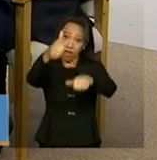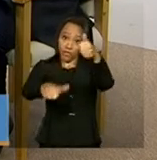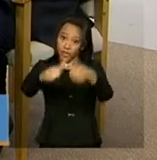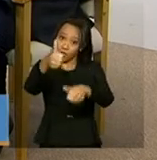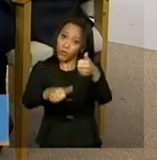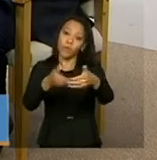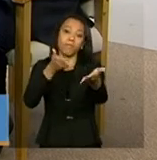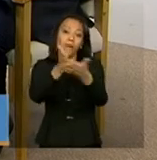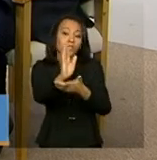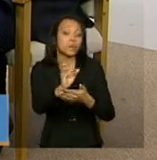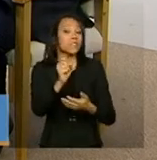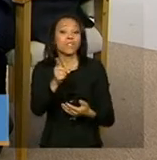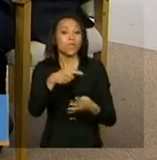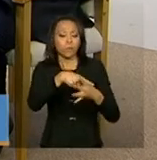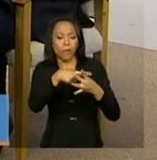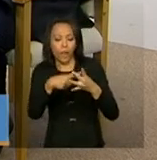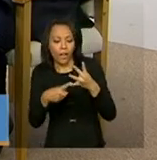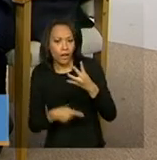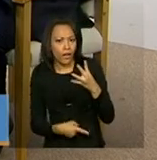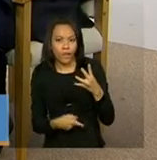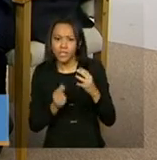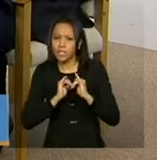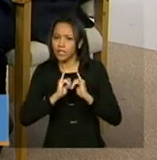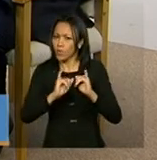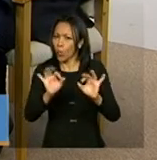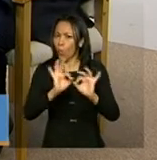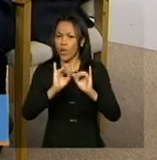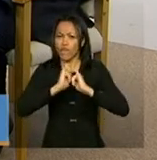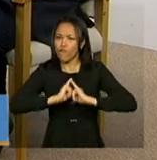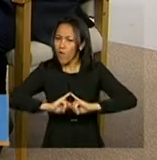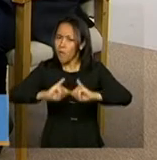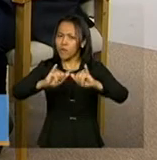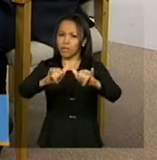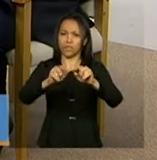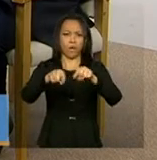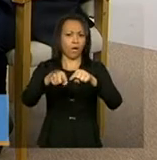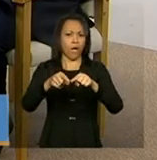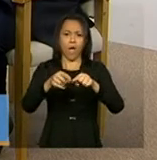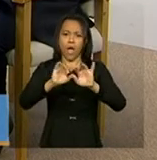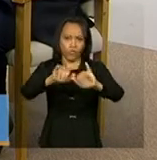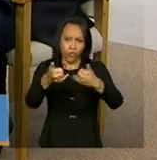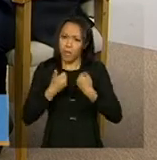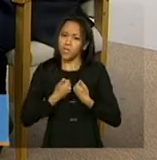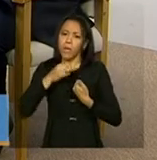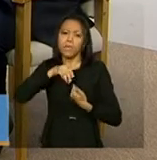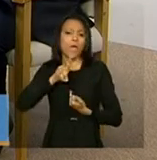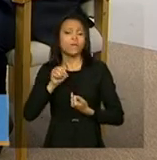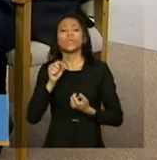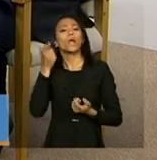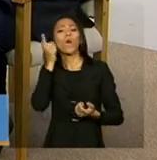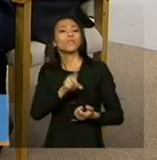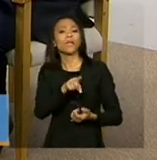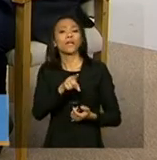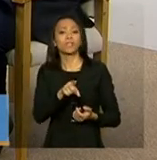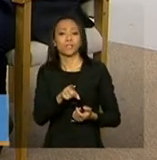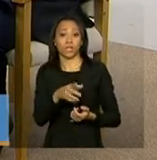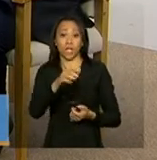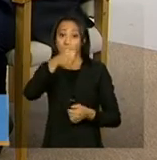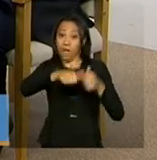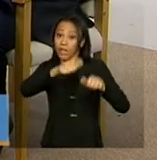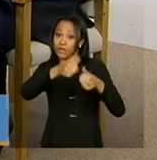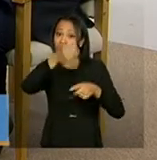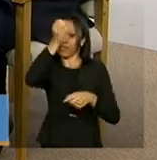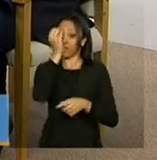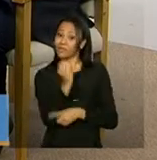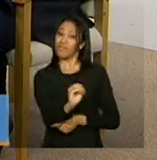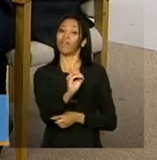respeito das contas. Se ele não faz essa informação, se ele não presta essa informação ao MDS, o que acontece? O IGD dele é zero. Se o IGD dele